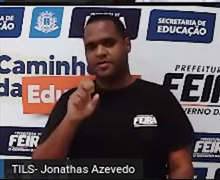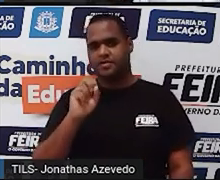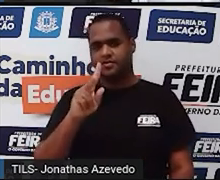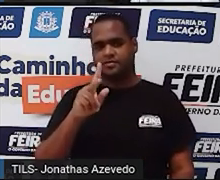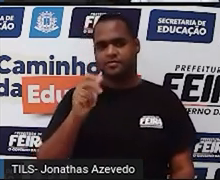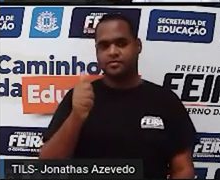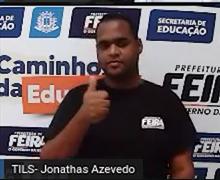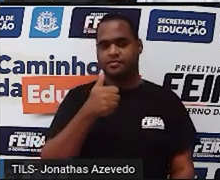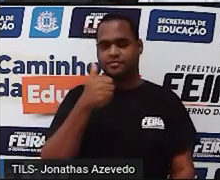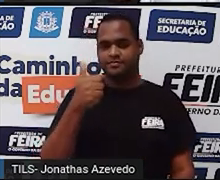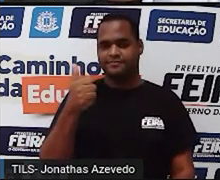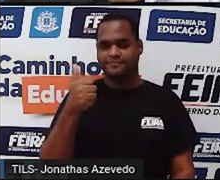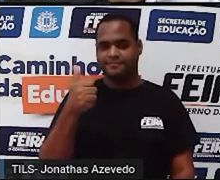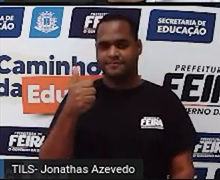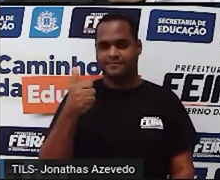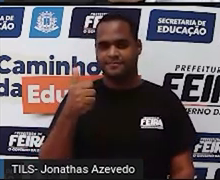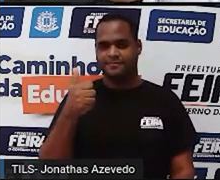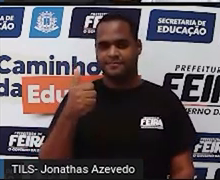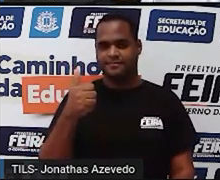Bom,